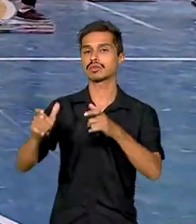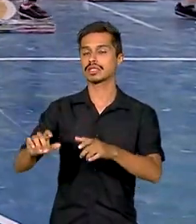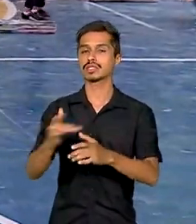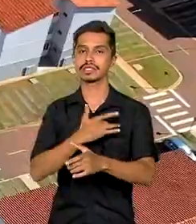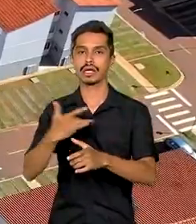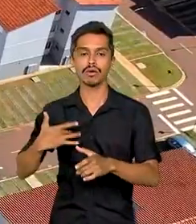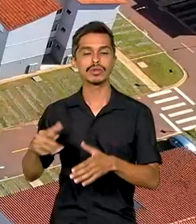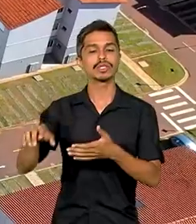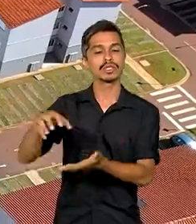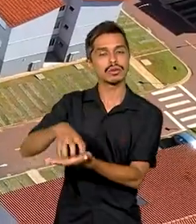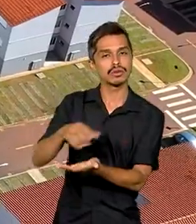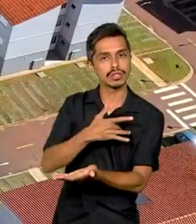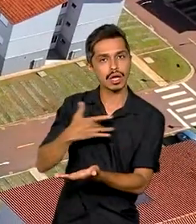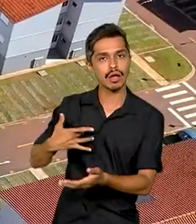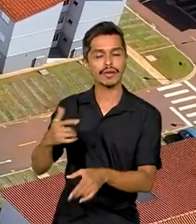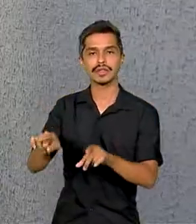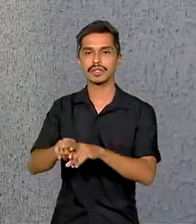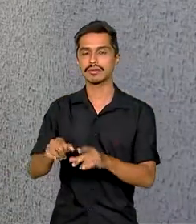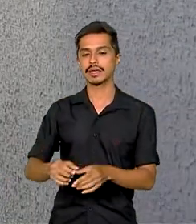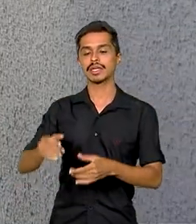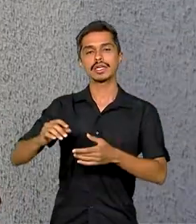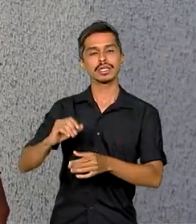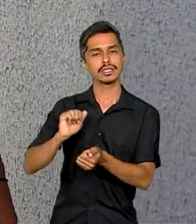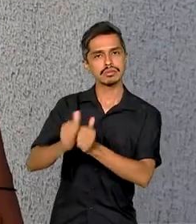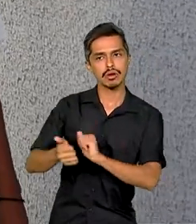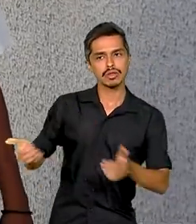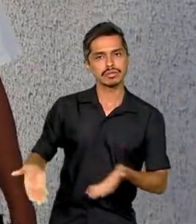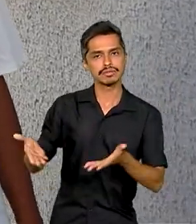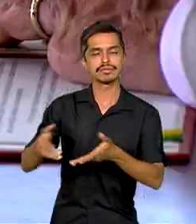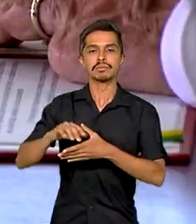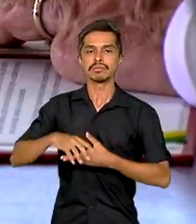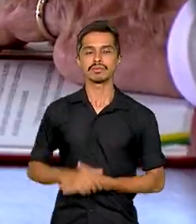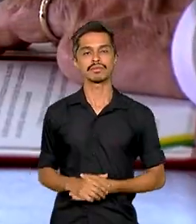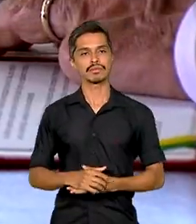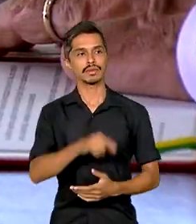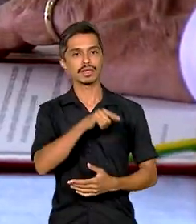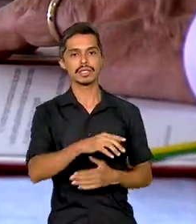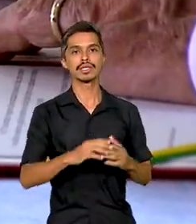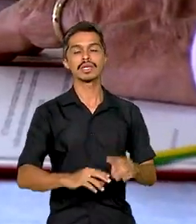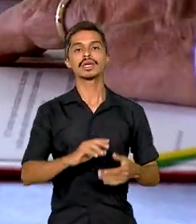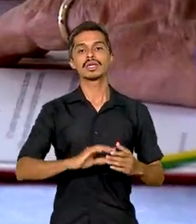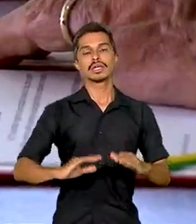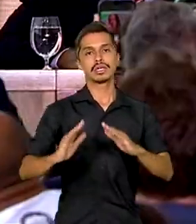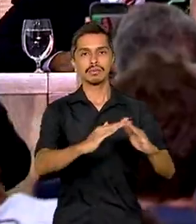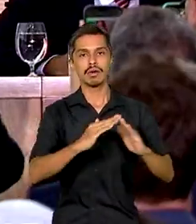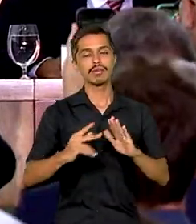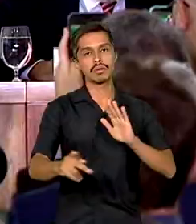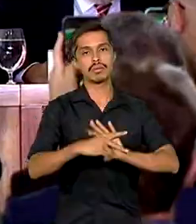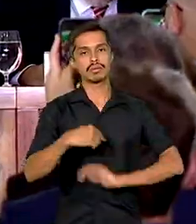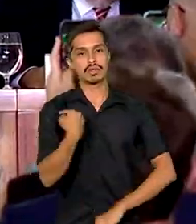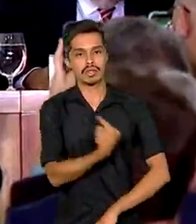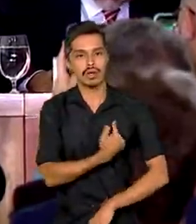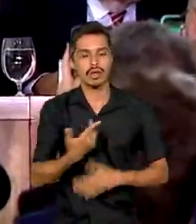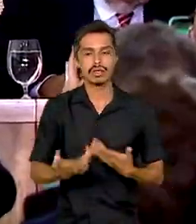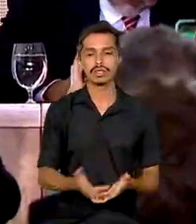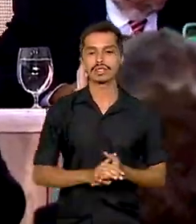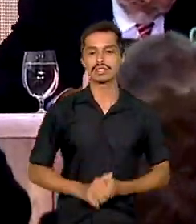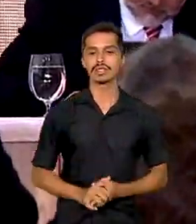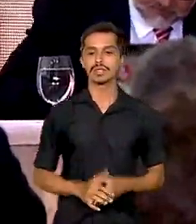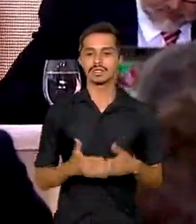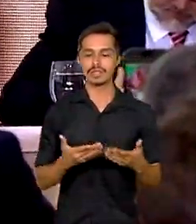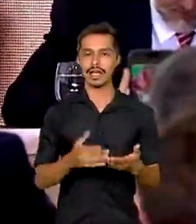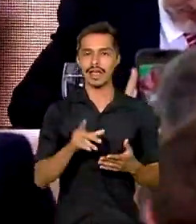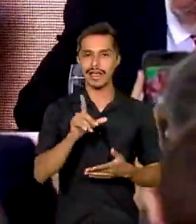esporte. O decreto, que institui o programa Imóvel da Gente, foi assinado pelo presidente Lula nesta segunda-feira,